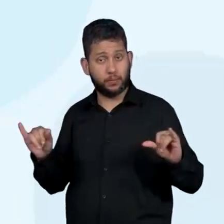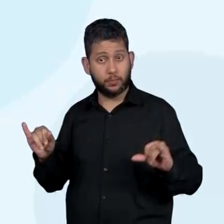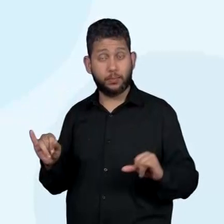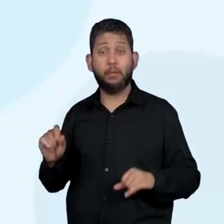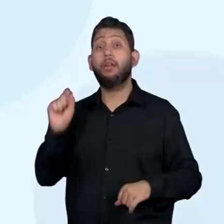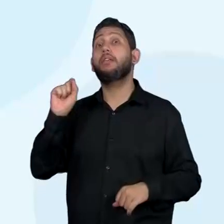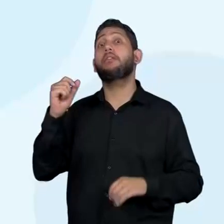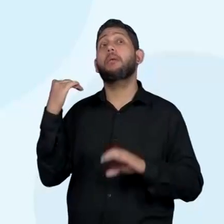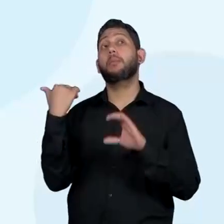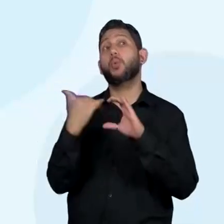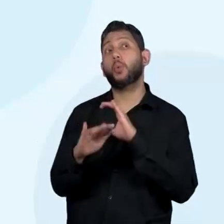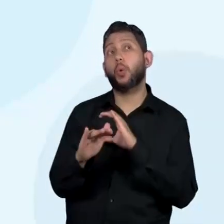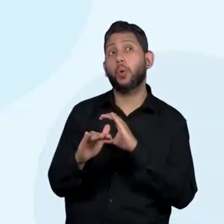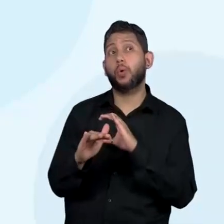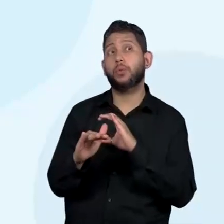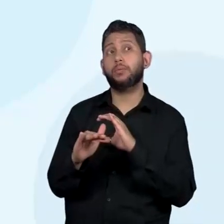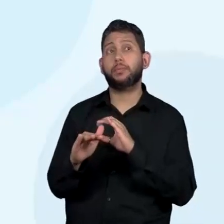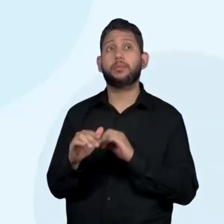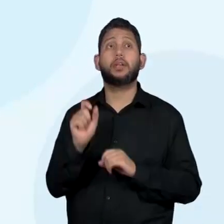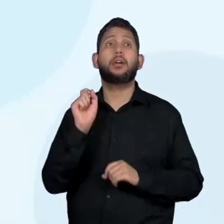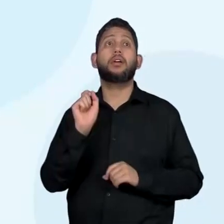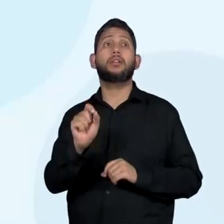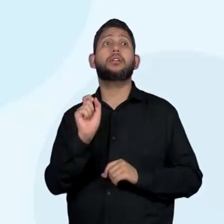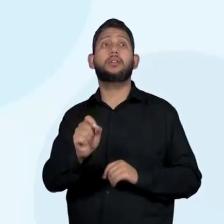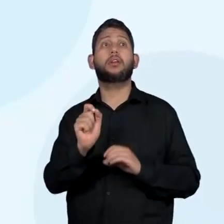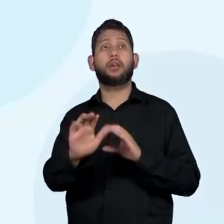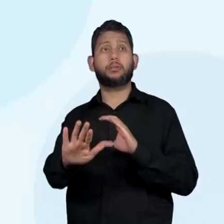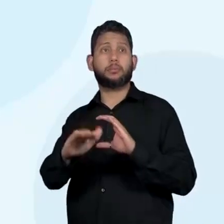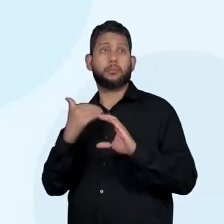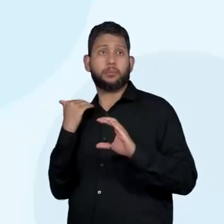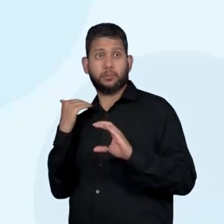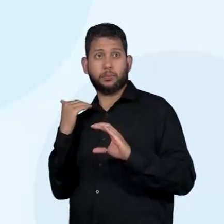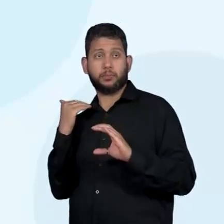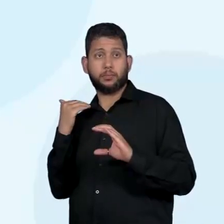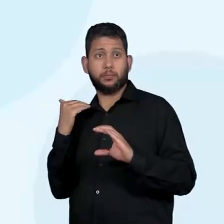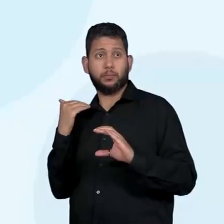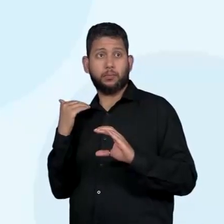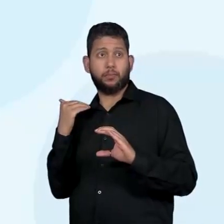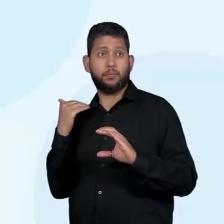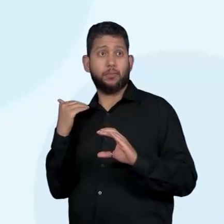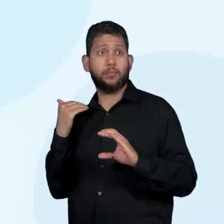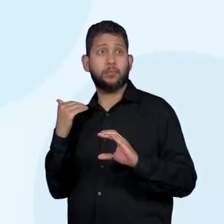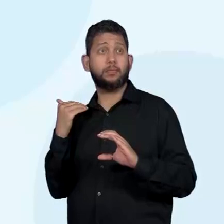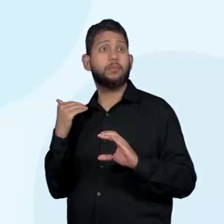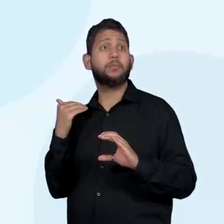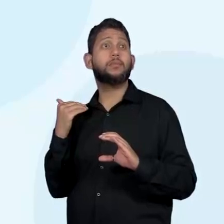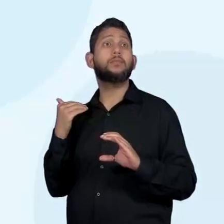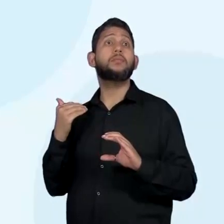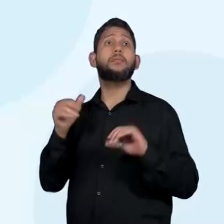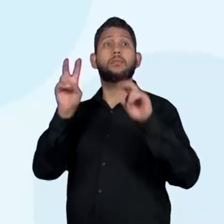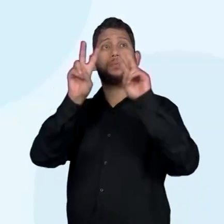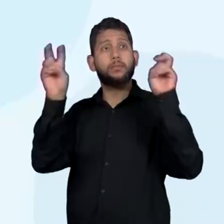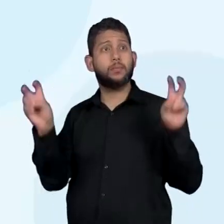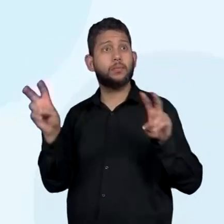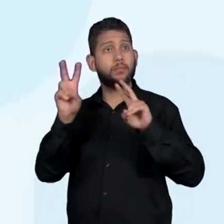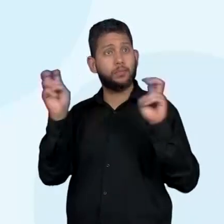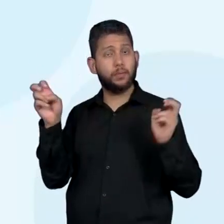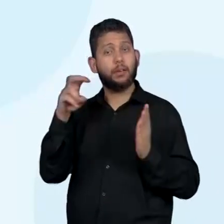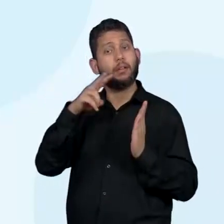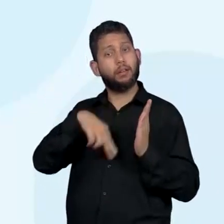Quem mandou um e-mail, para quem está sendo dirigido, o assunto